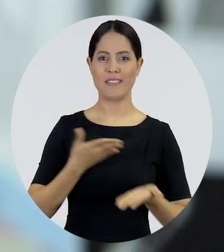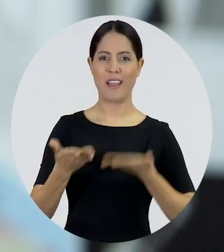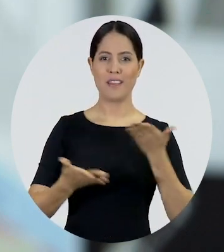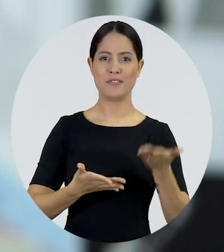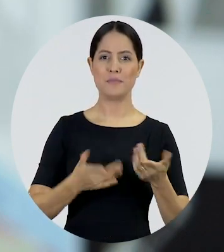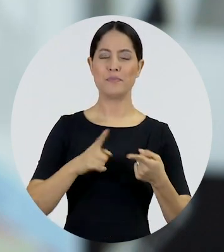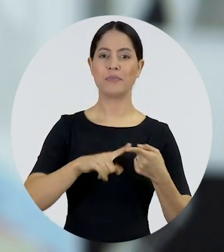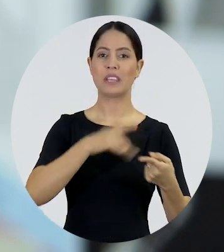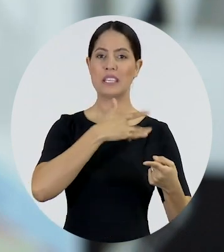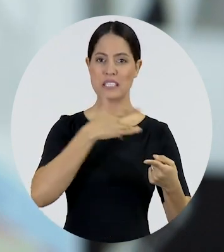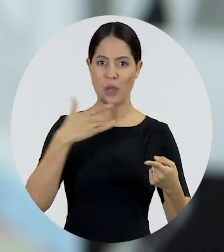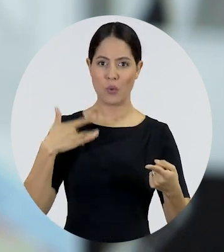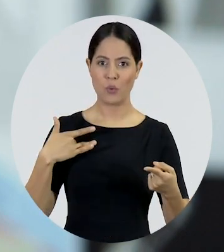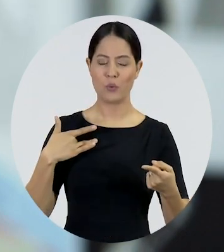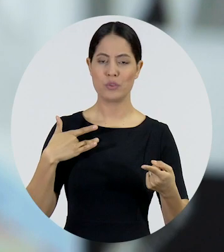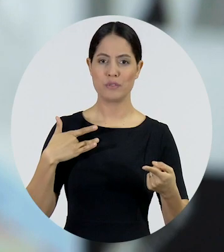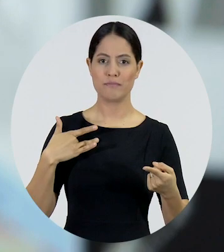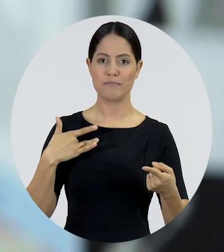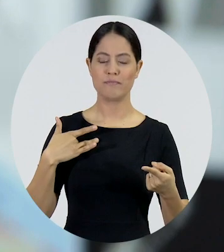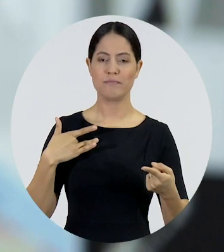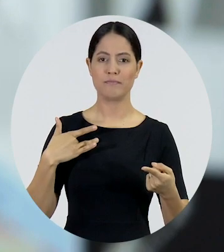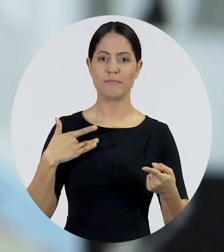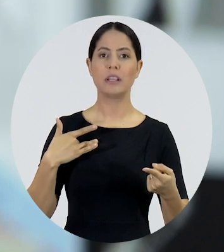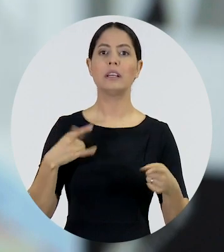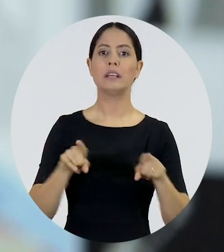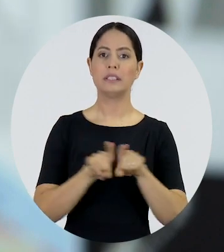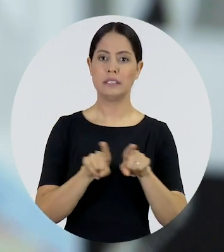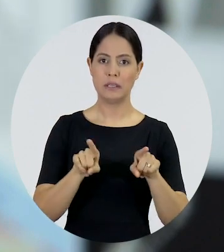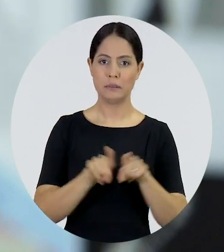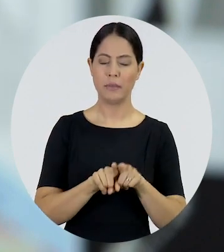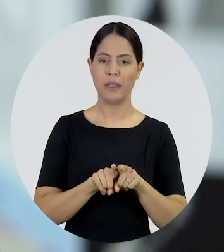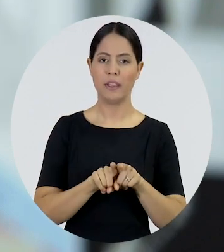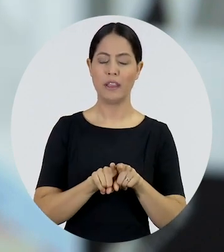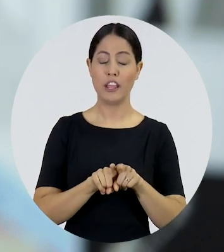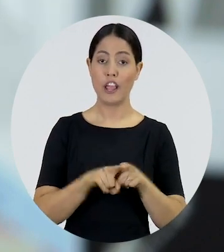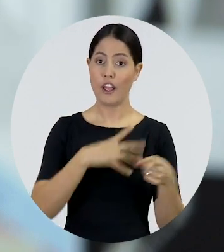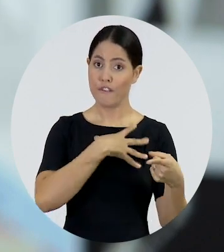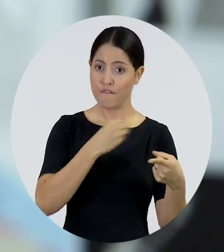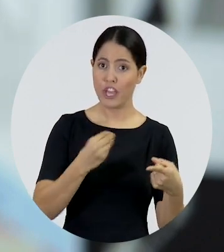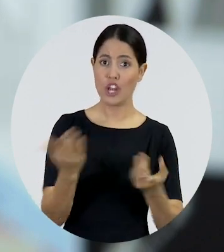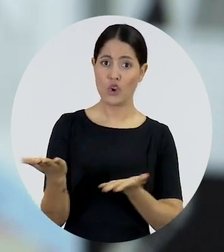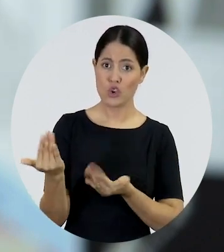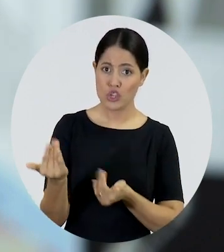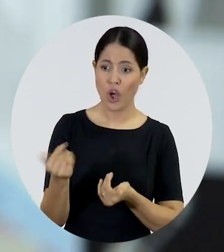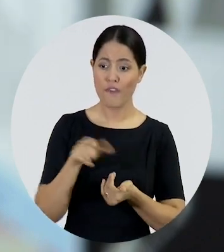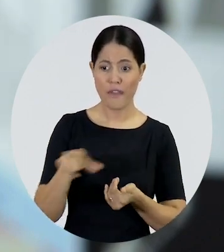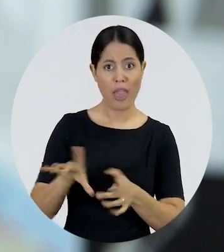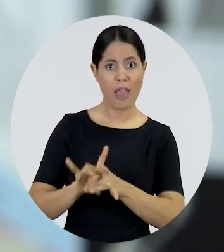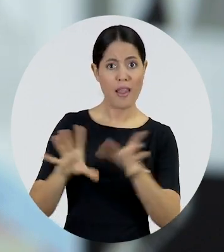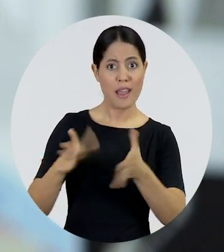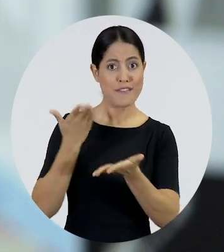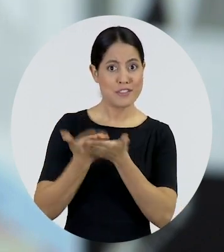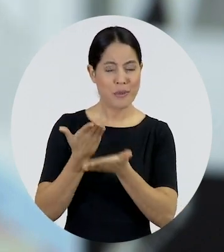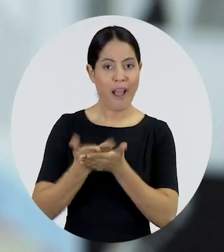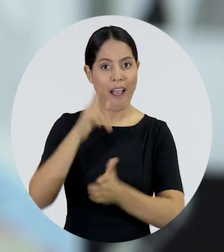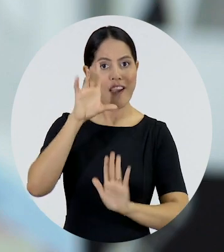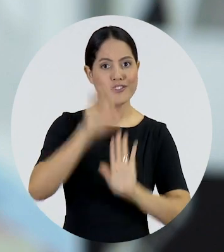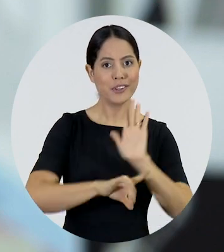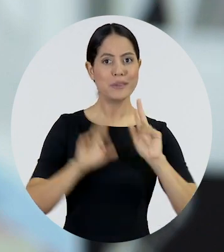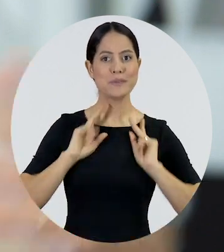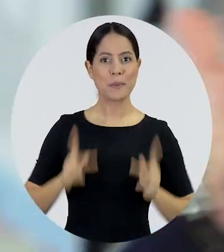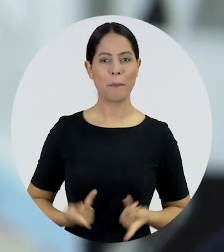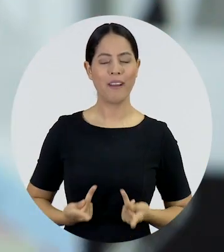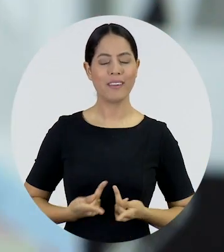à saúde, direito a mandar os nossos filhos, jovens, a estudar. São direitos